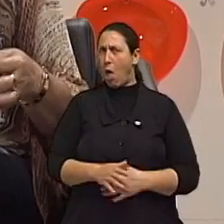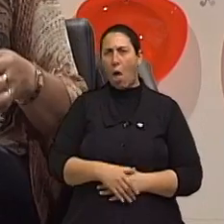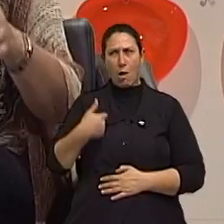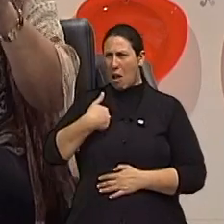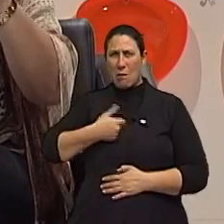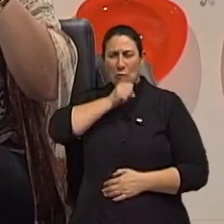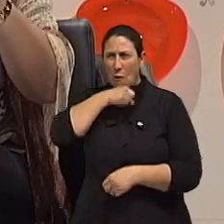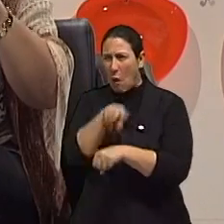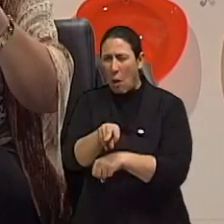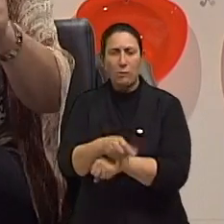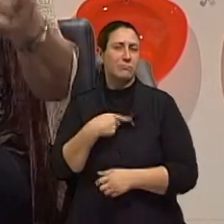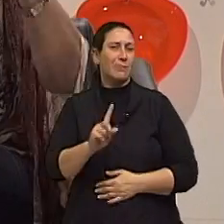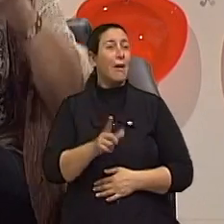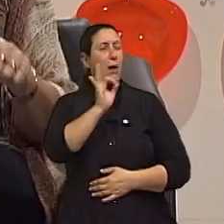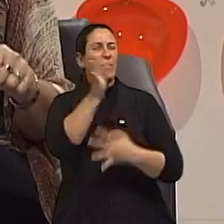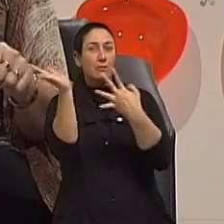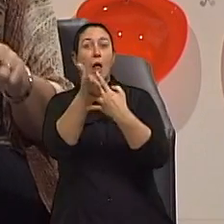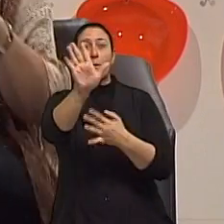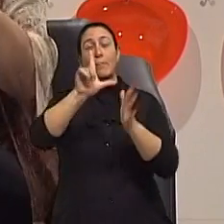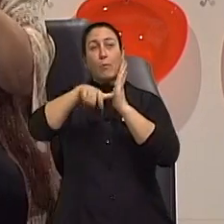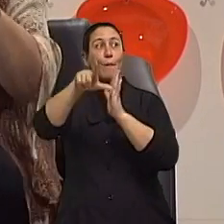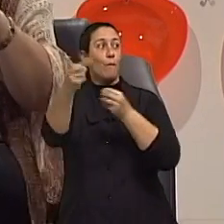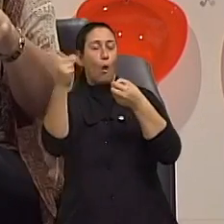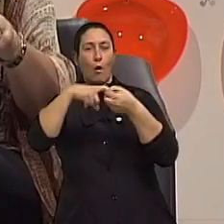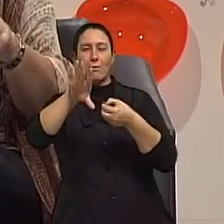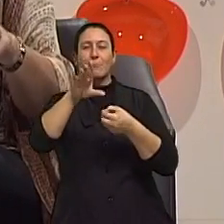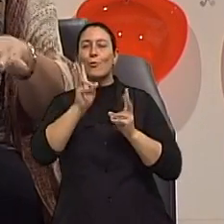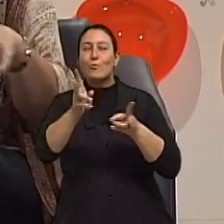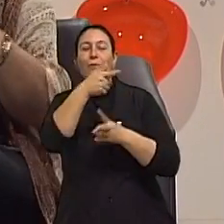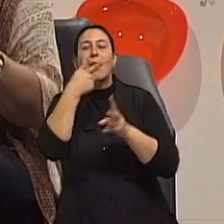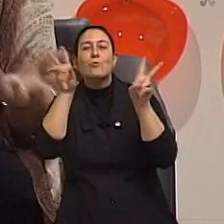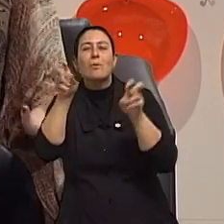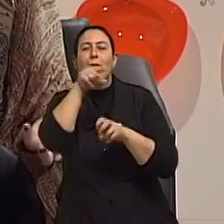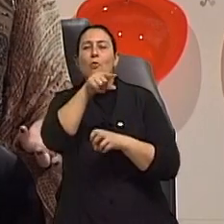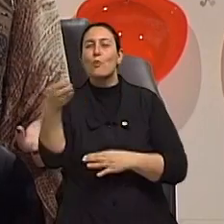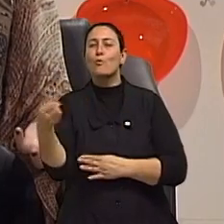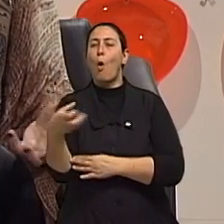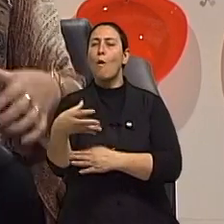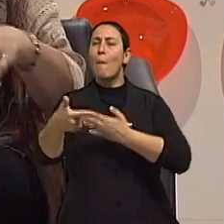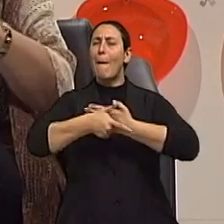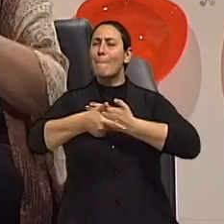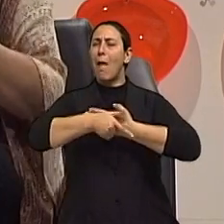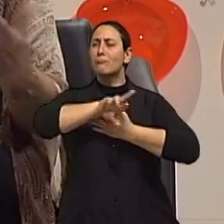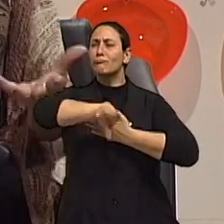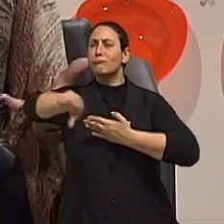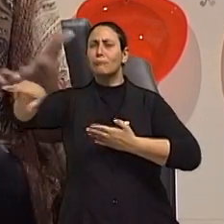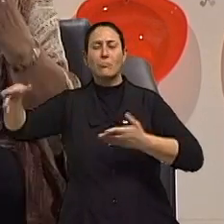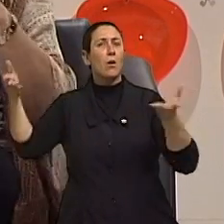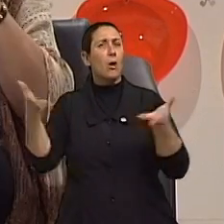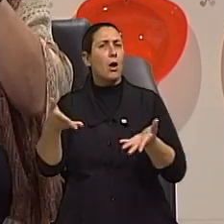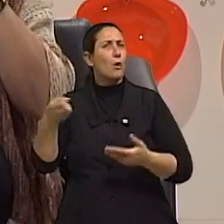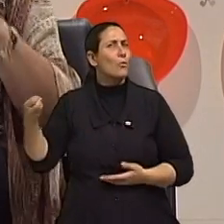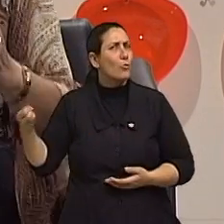E tem, né? Nós vamos a um pequeno intervalo, a gente retorna pegando essa questão desses novos papéis sociais, dessa nova,